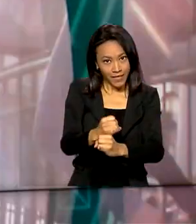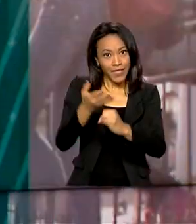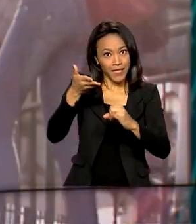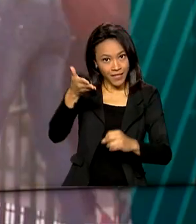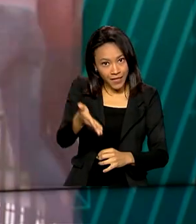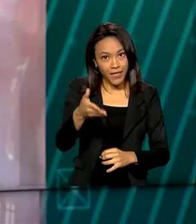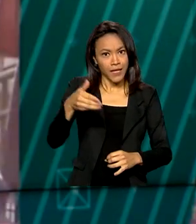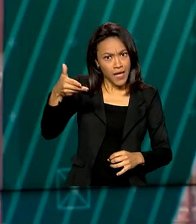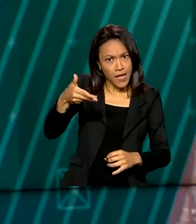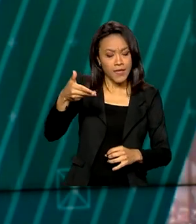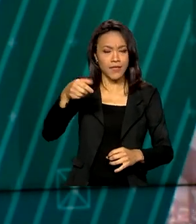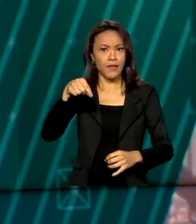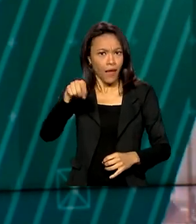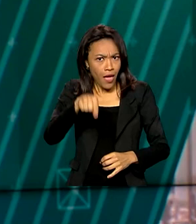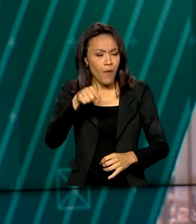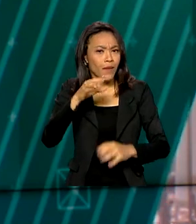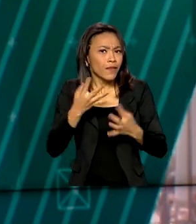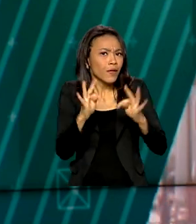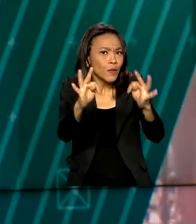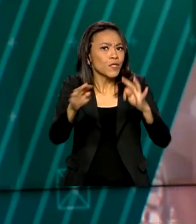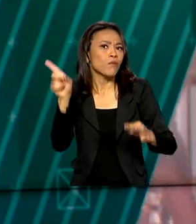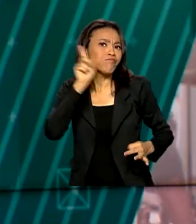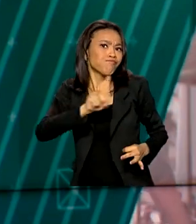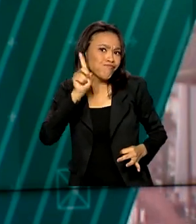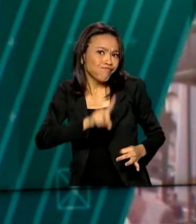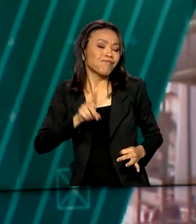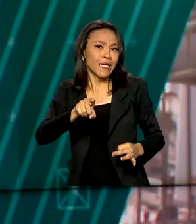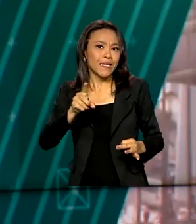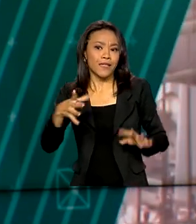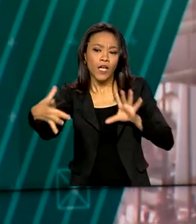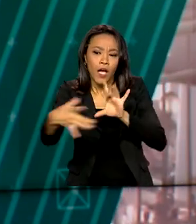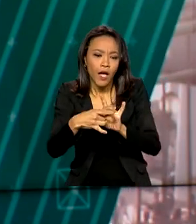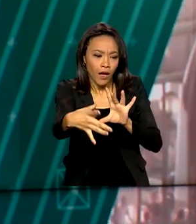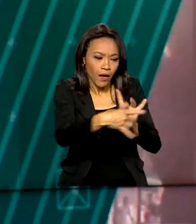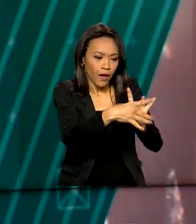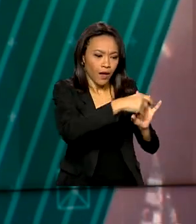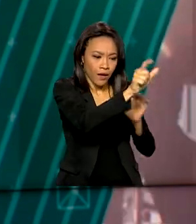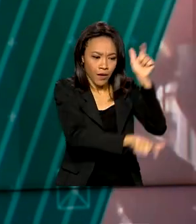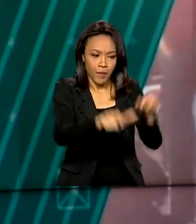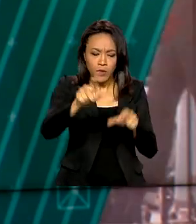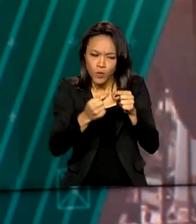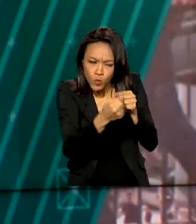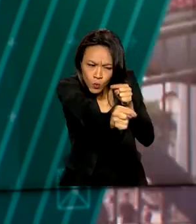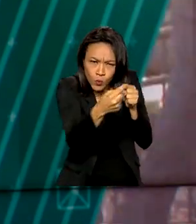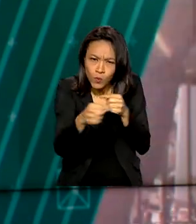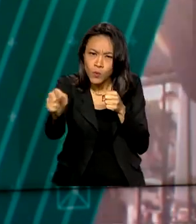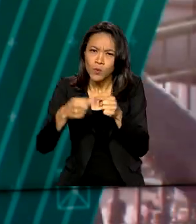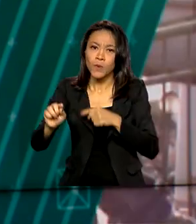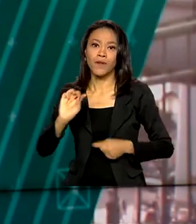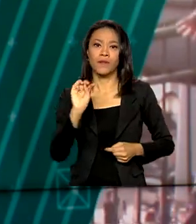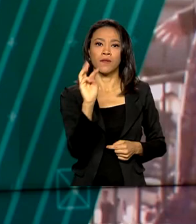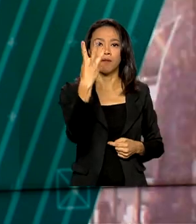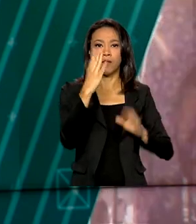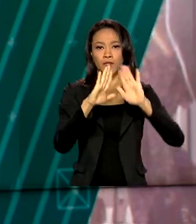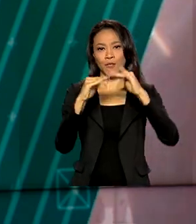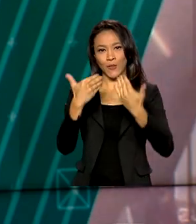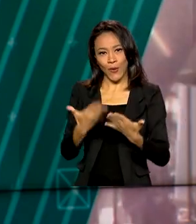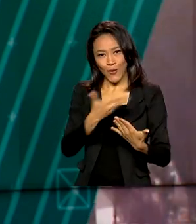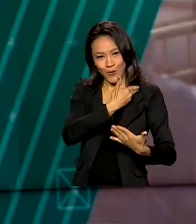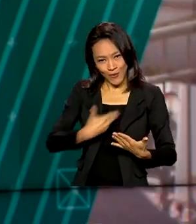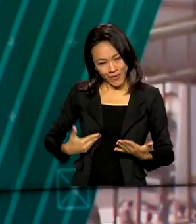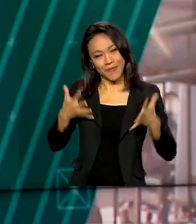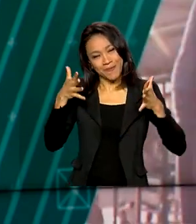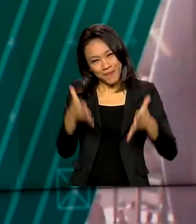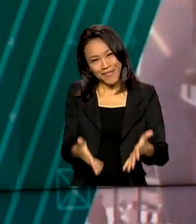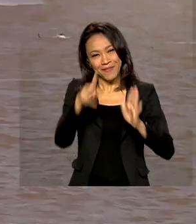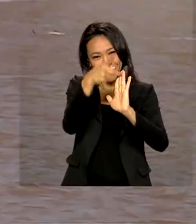Tecnologia americana capaz de conectar pessoas em regiões remotas. Três escolas estaduais participam do